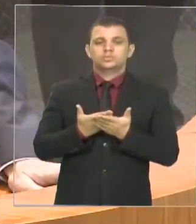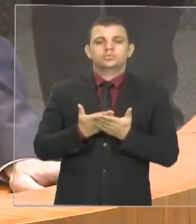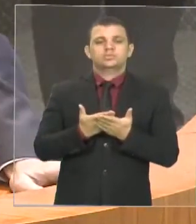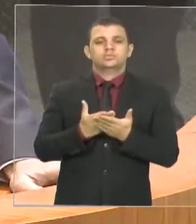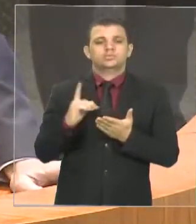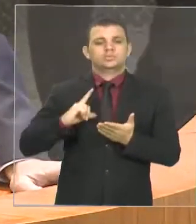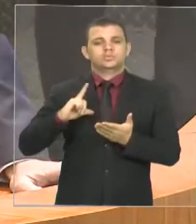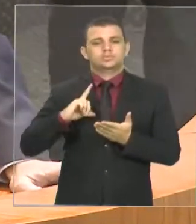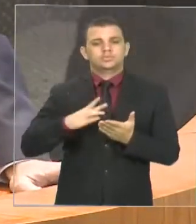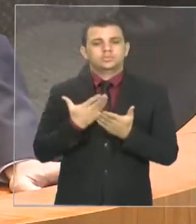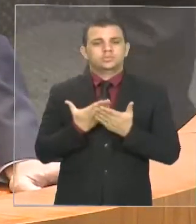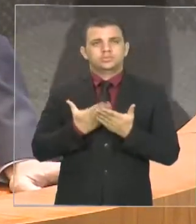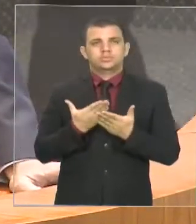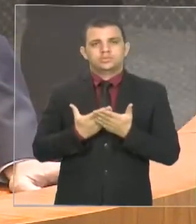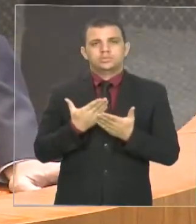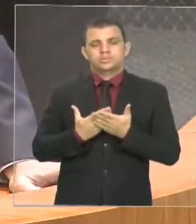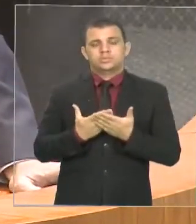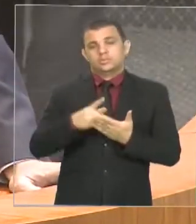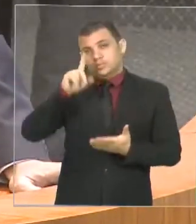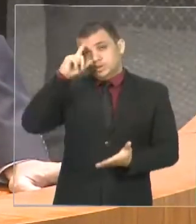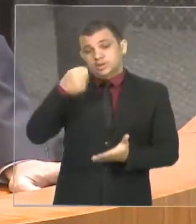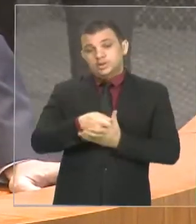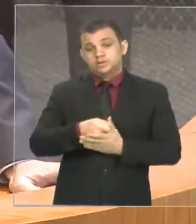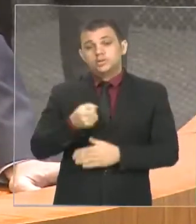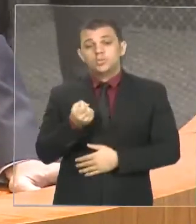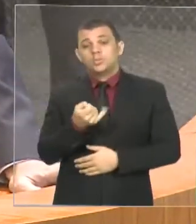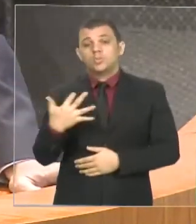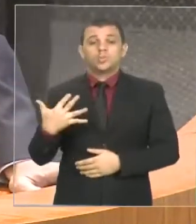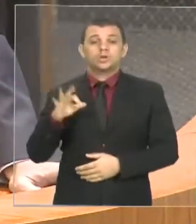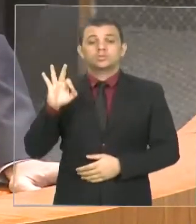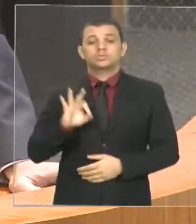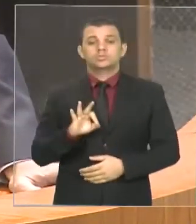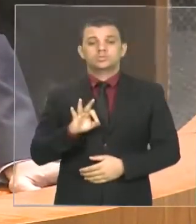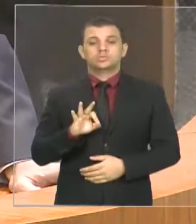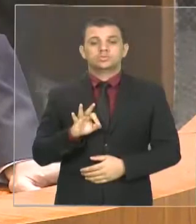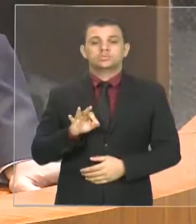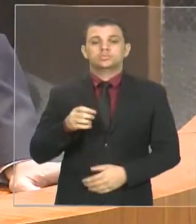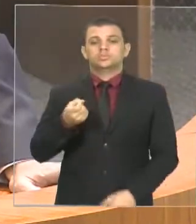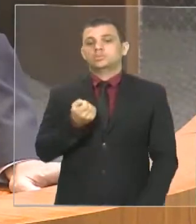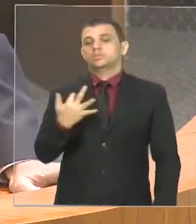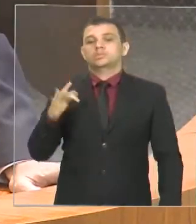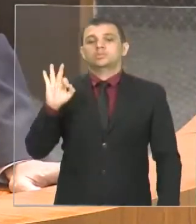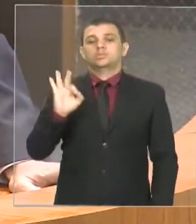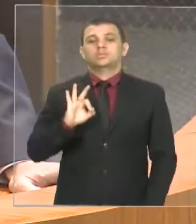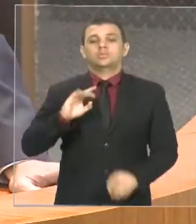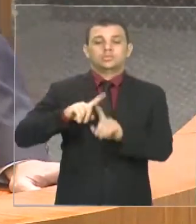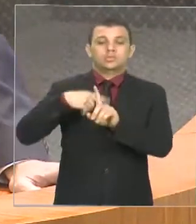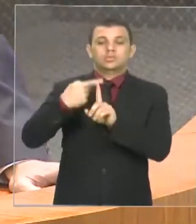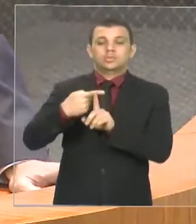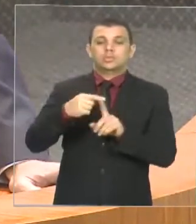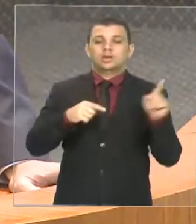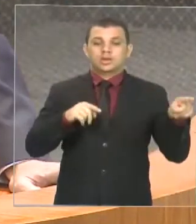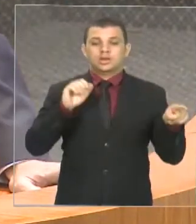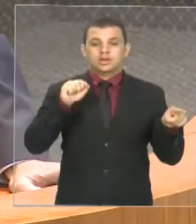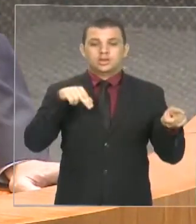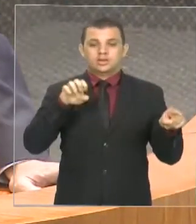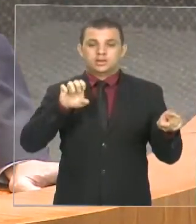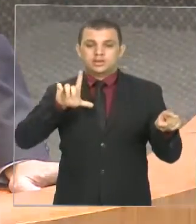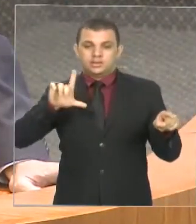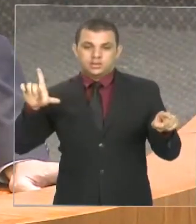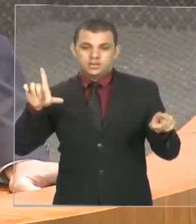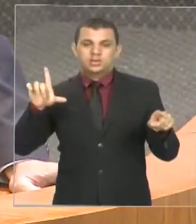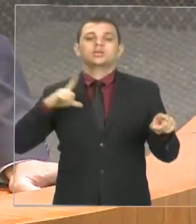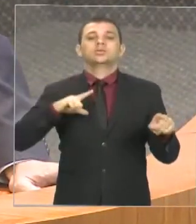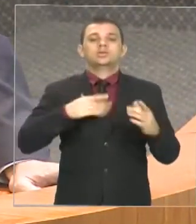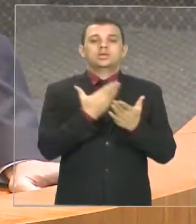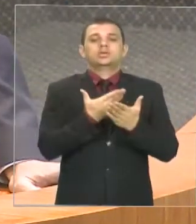que é feito para definir o percentual, já encerrarei, Sr. Presidente, o percentual que determina o aumento que a NEO determina, que a